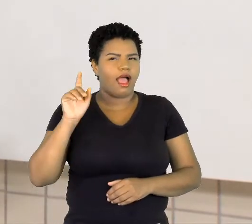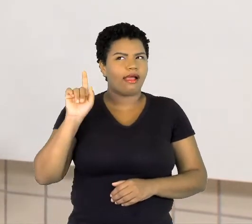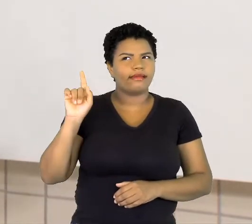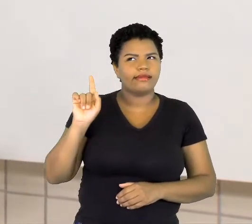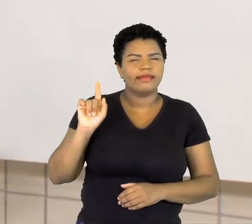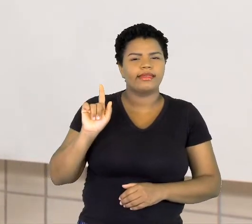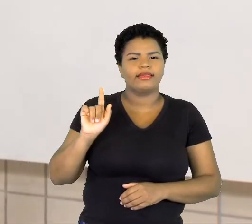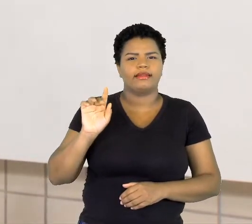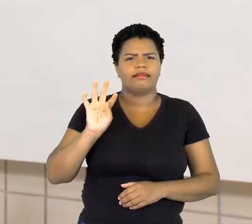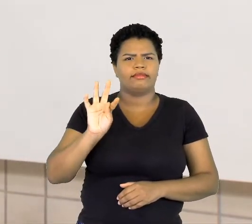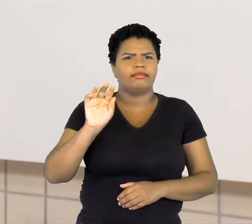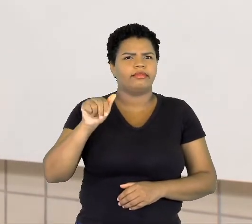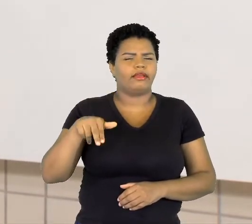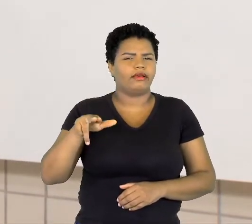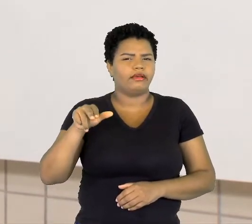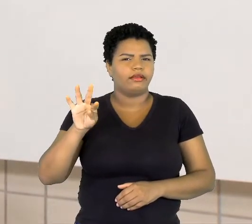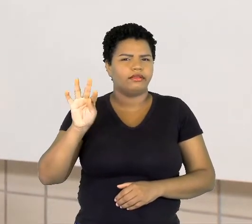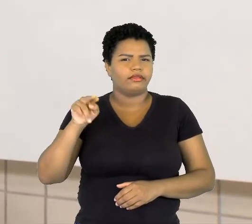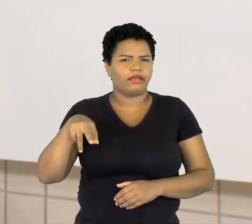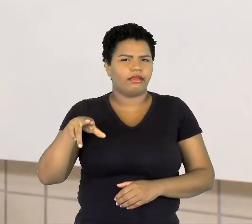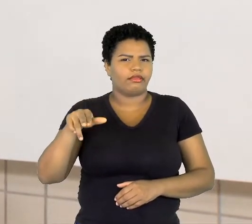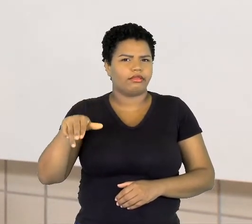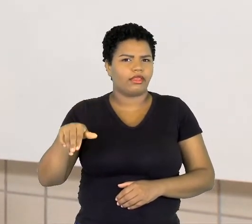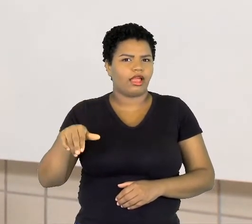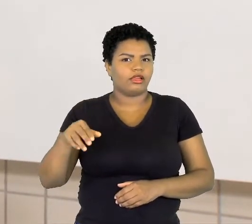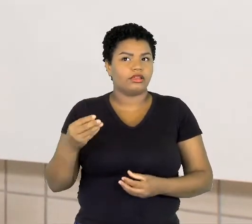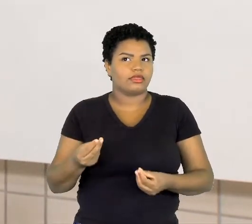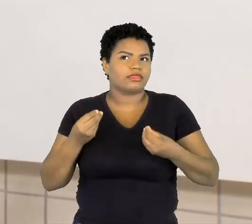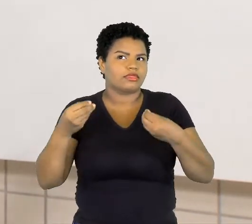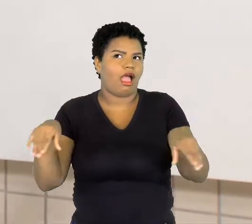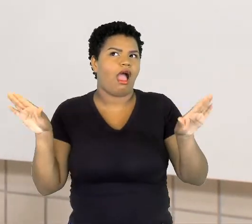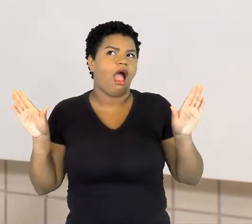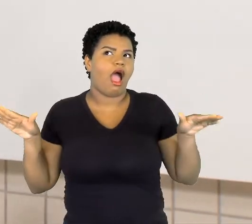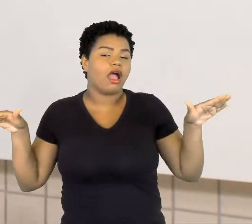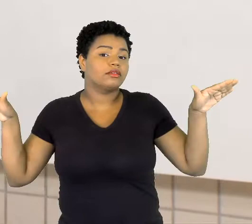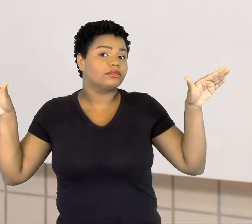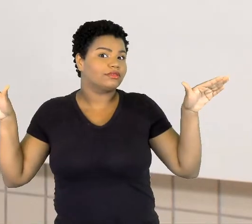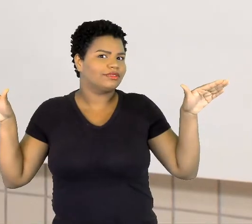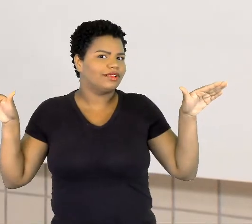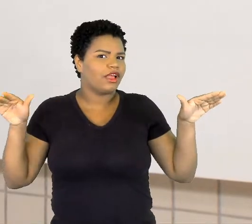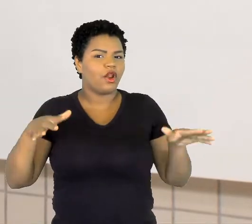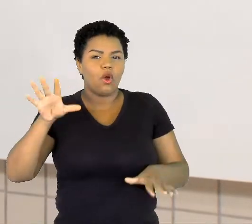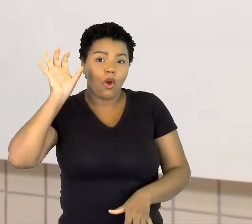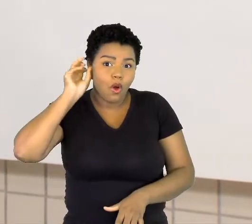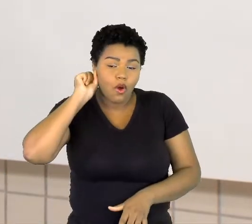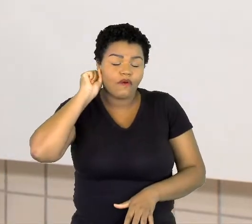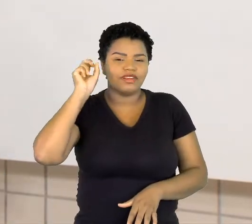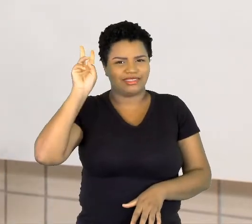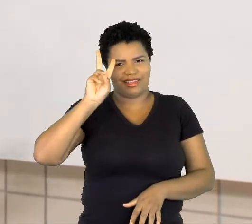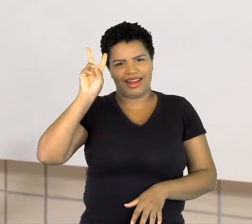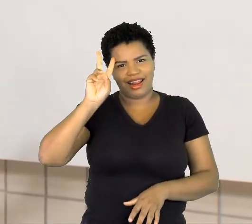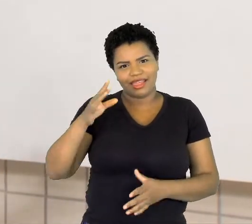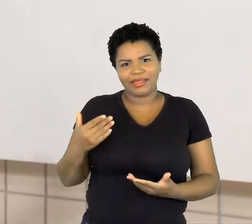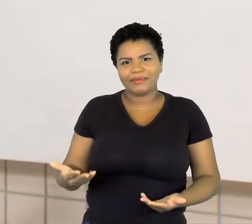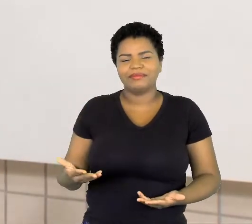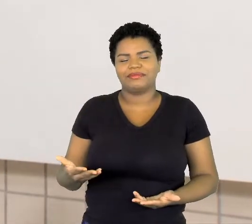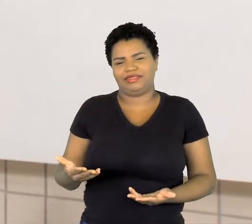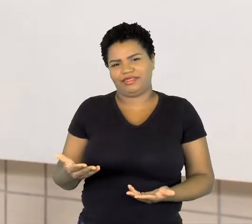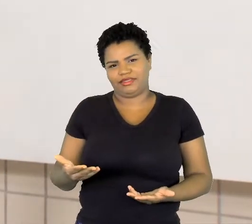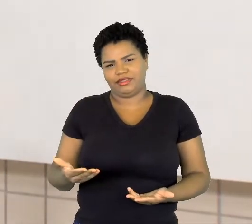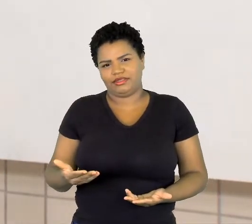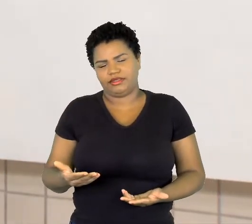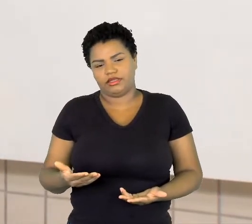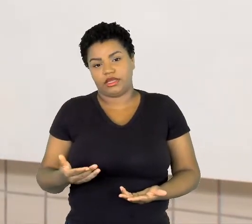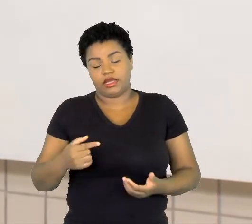A hora que você ouve, você já sabe do que se trata. Isso é muito importante na hora de você montar a sua propaganda,